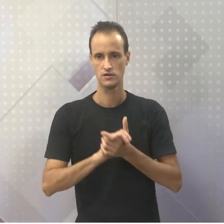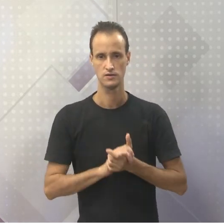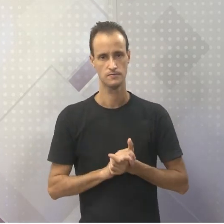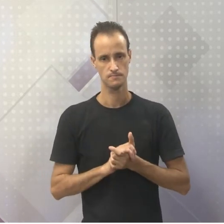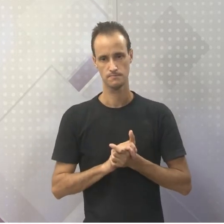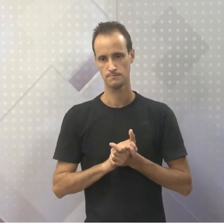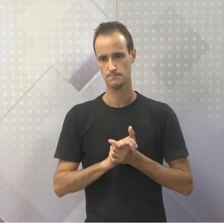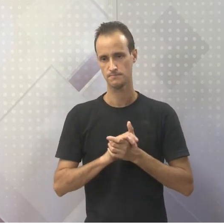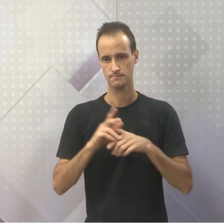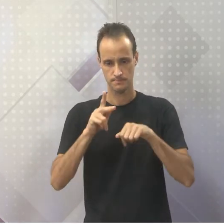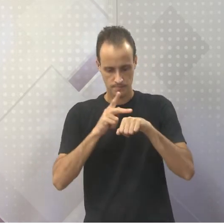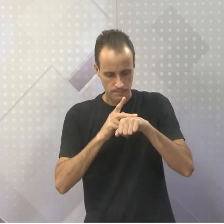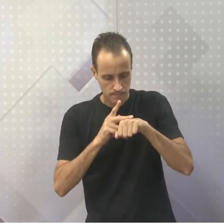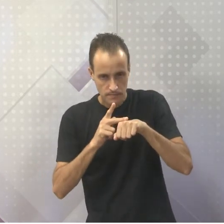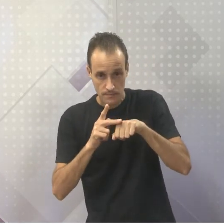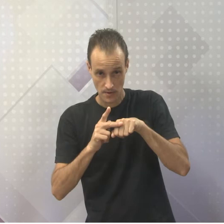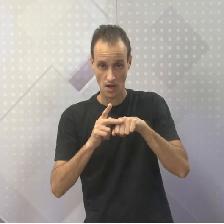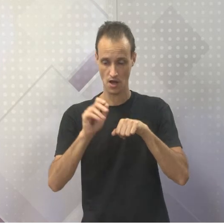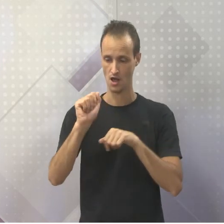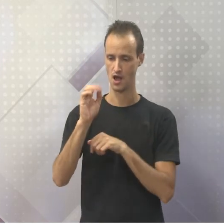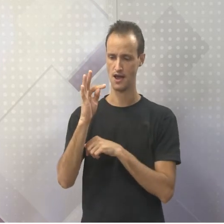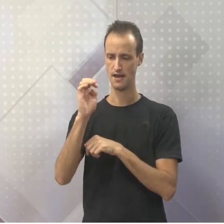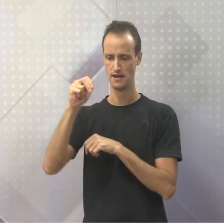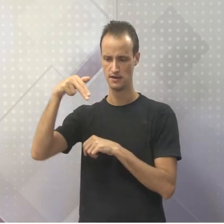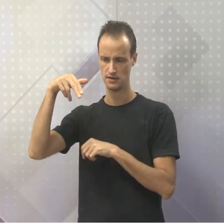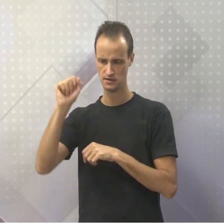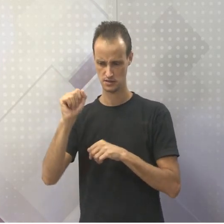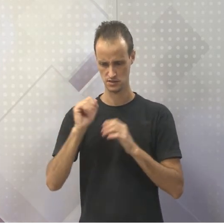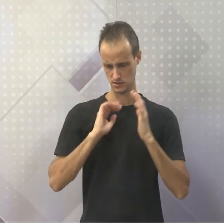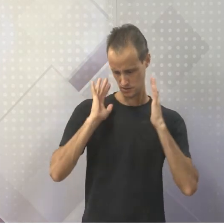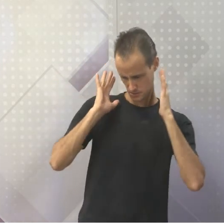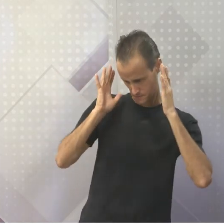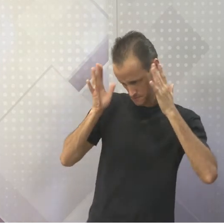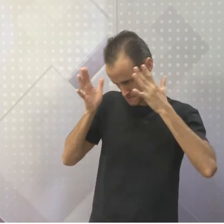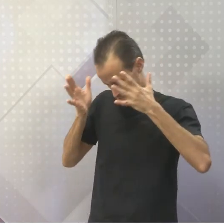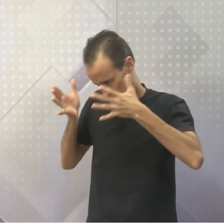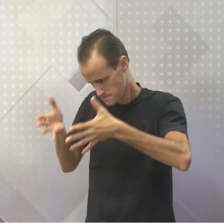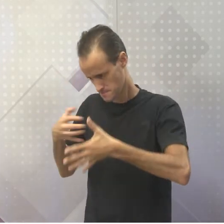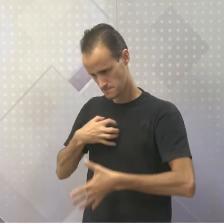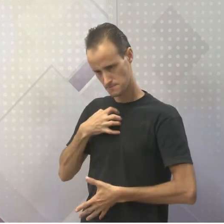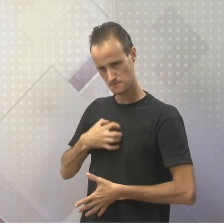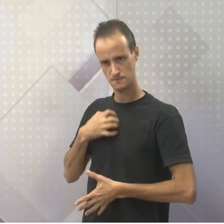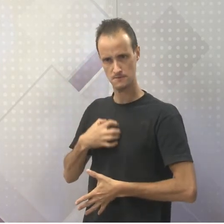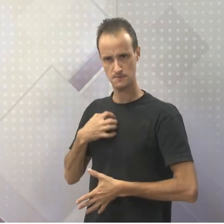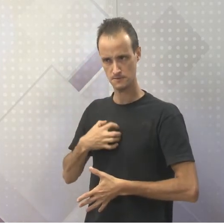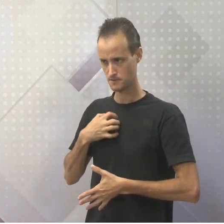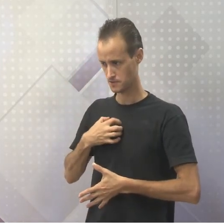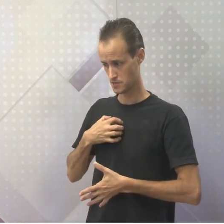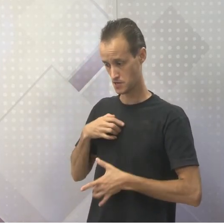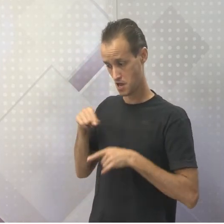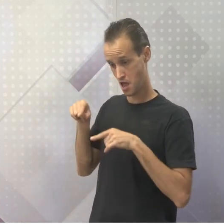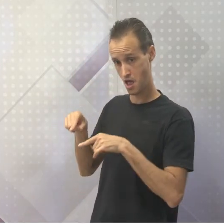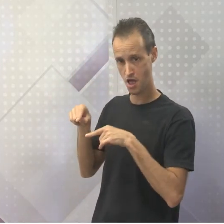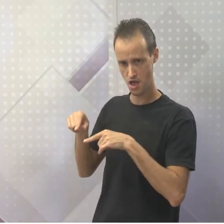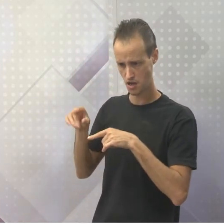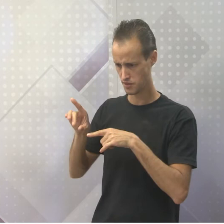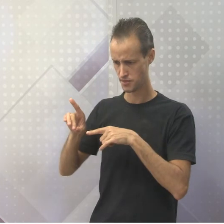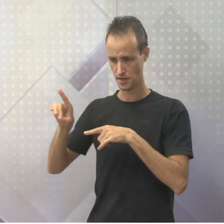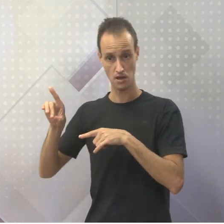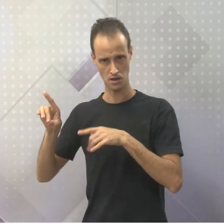E Atena, em vez de fugir ao agressor,